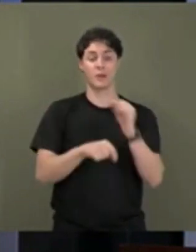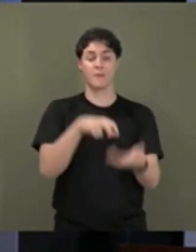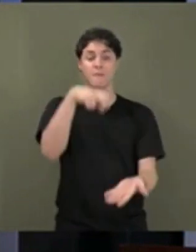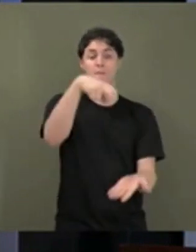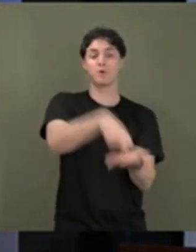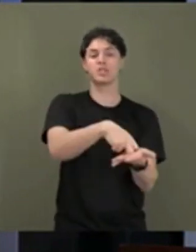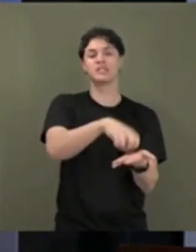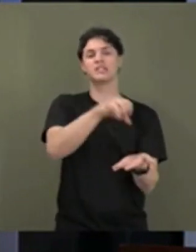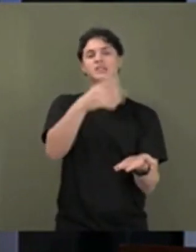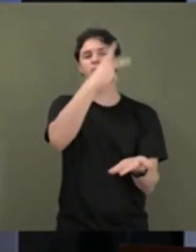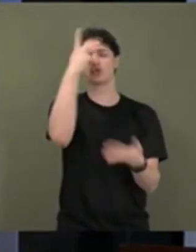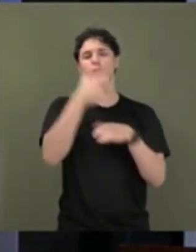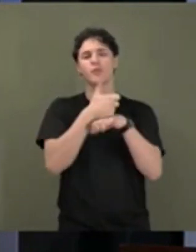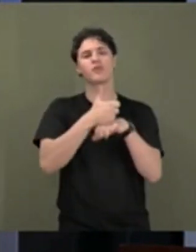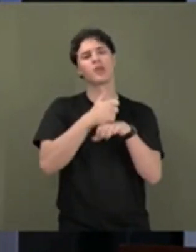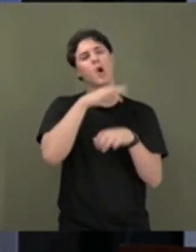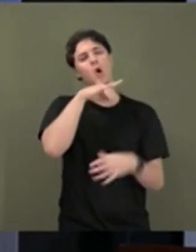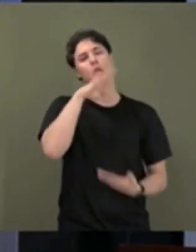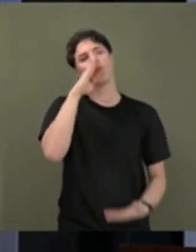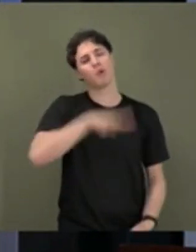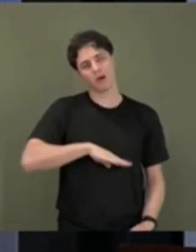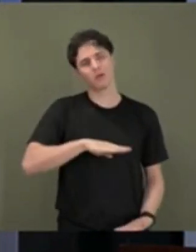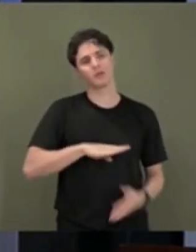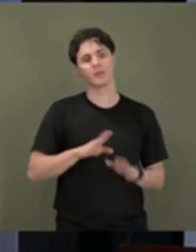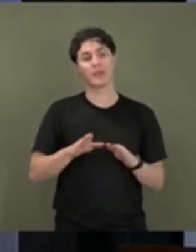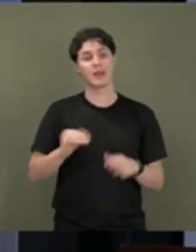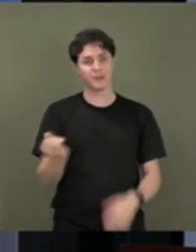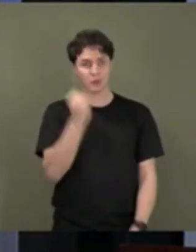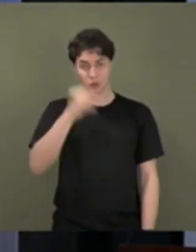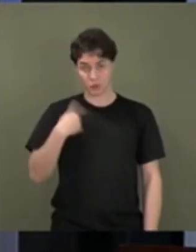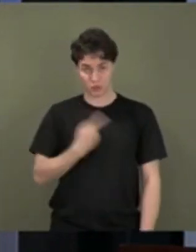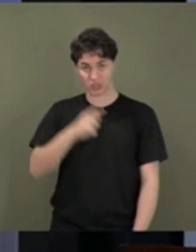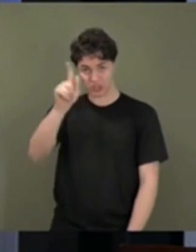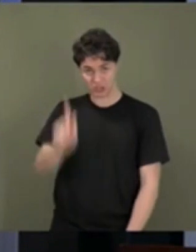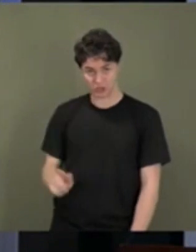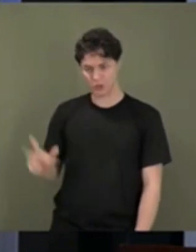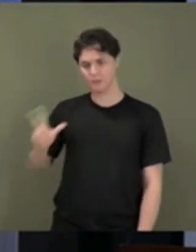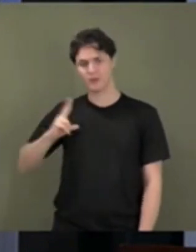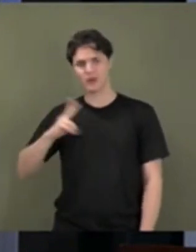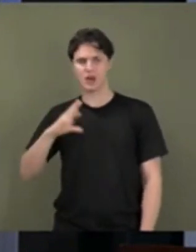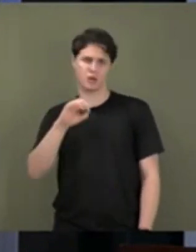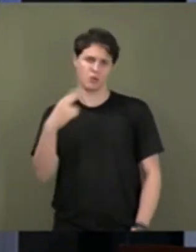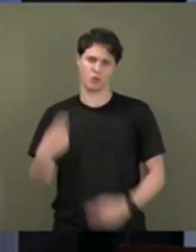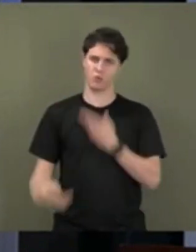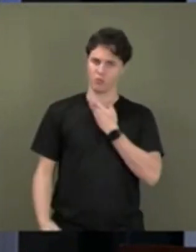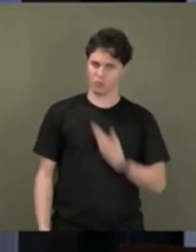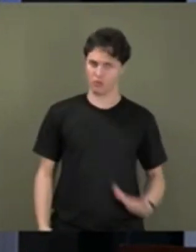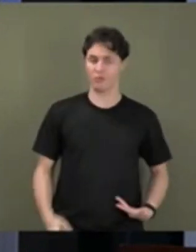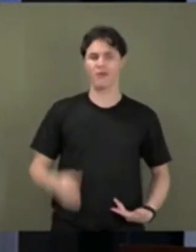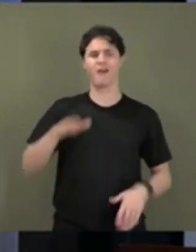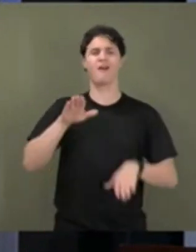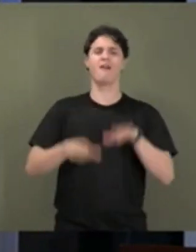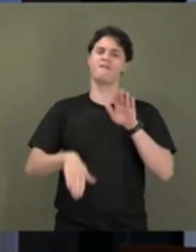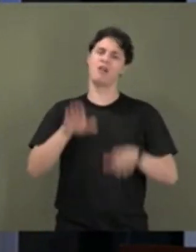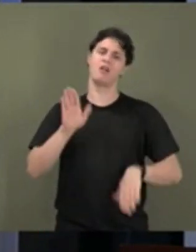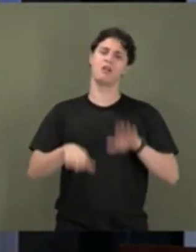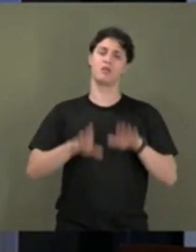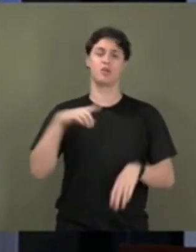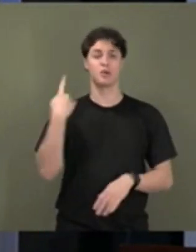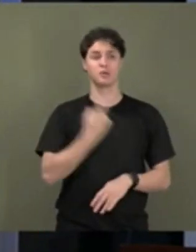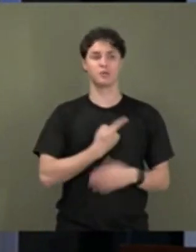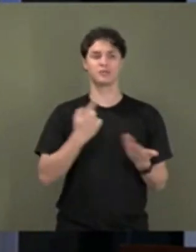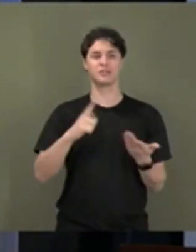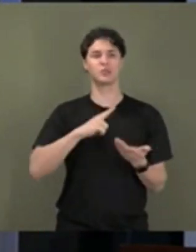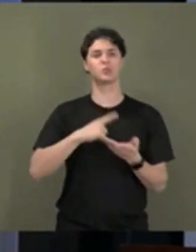profissionais. Isso é importante. Nós, que somos gestores privados e públicos, às vezes, nós somos,